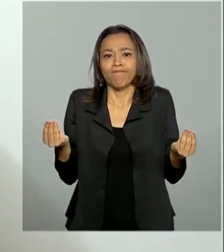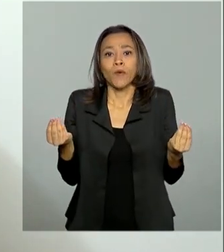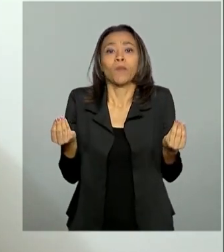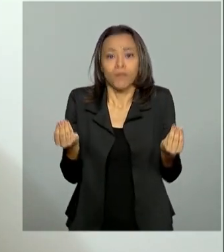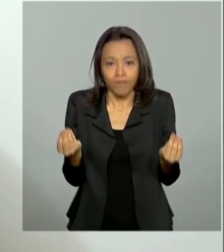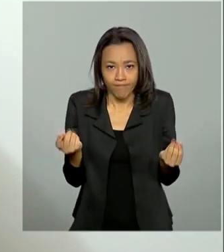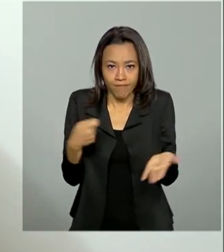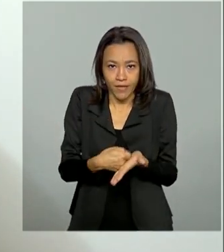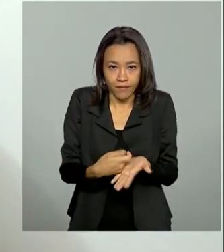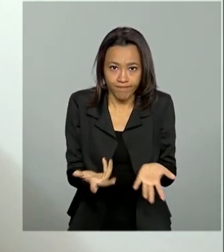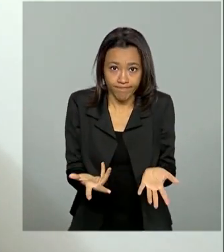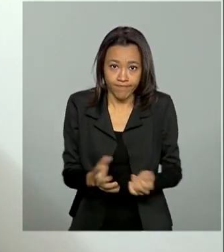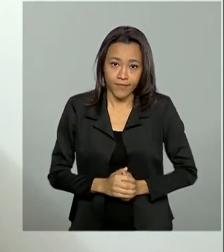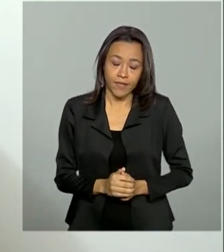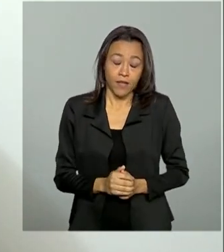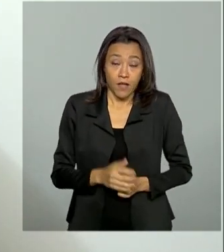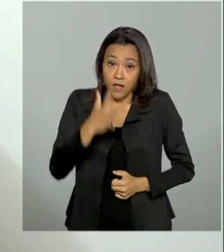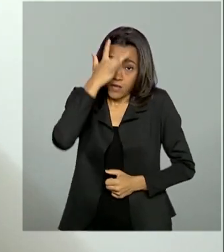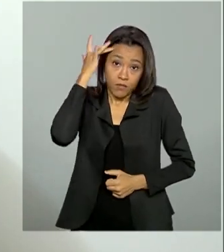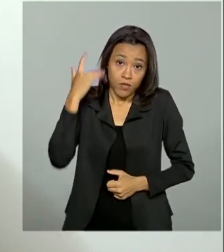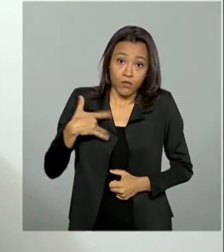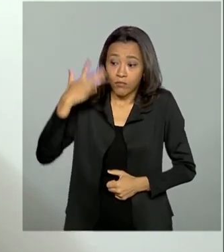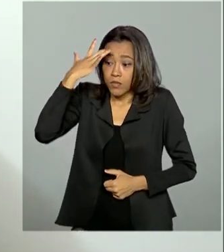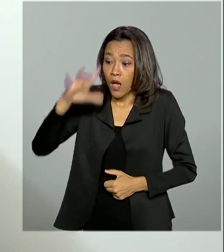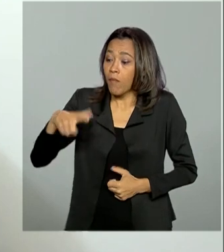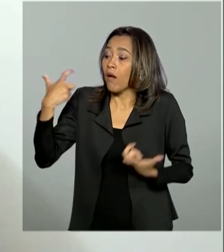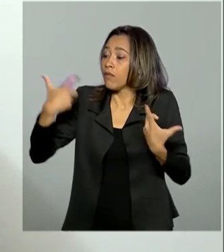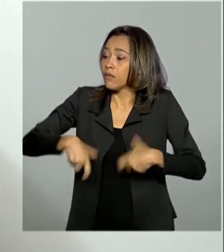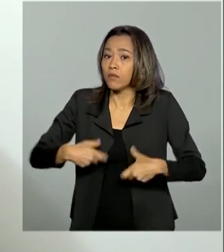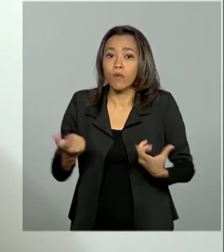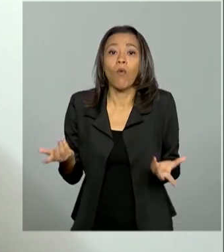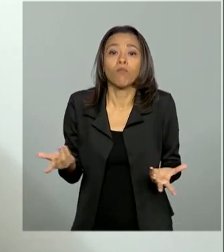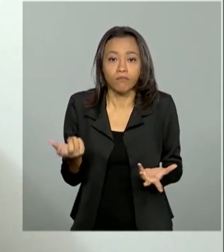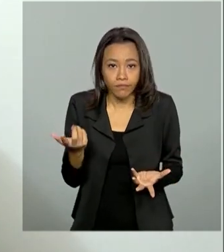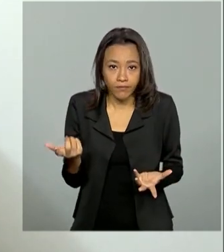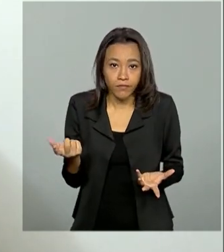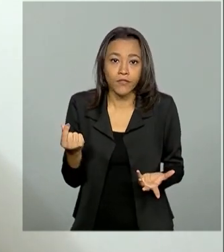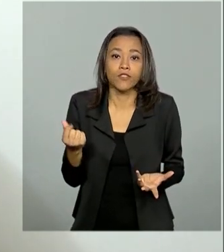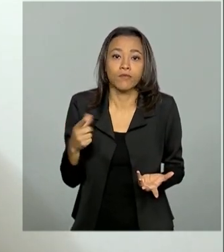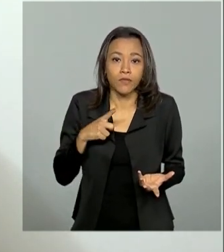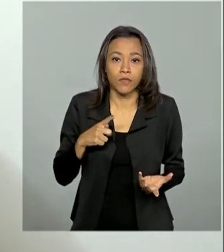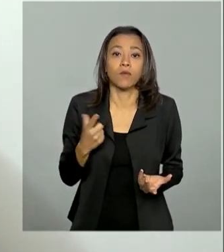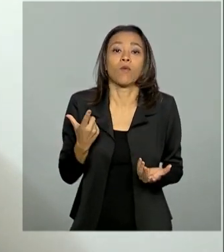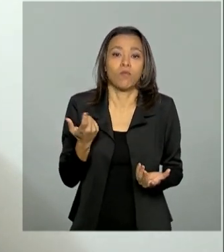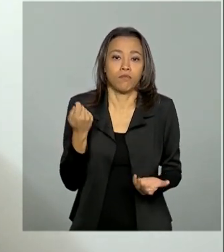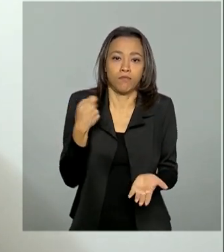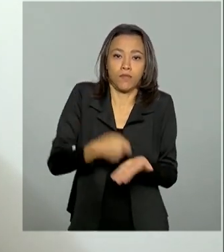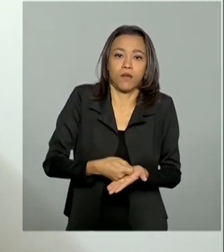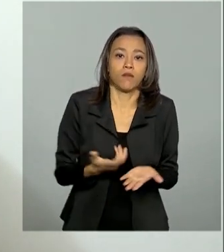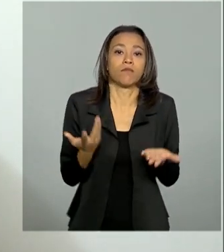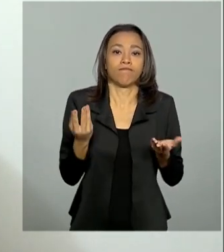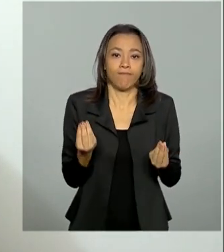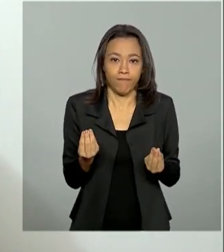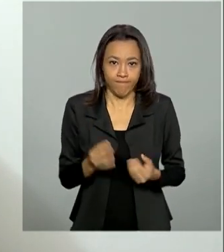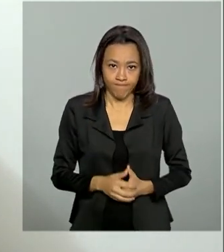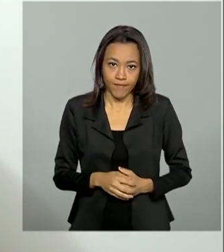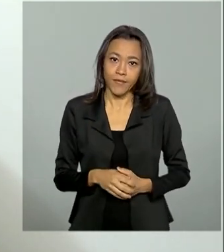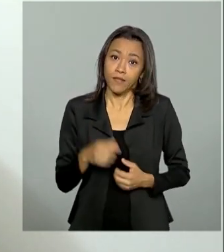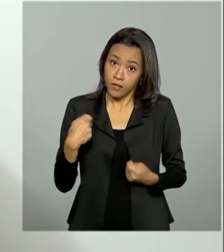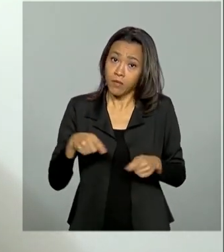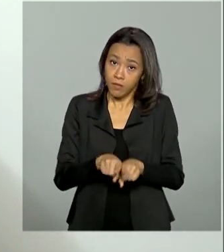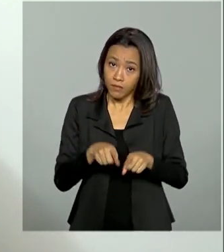E muitas pessoas não têm mesmo de onde tirar como pagar e precisam estar se